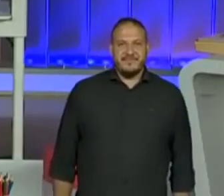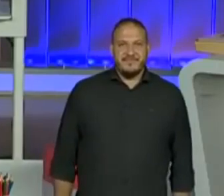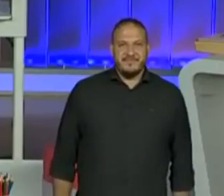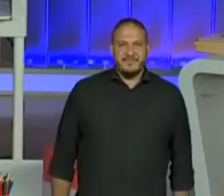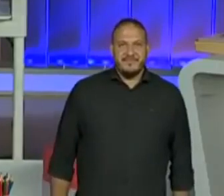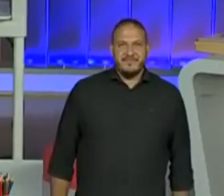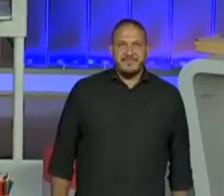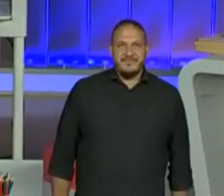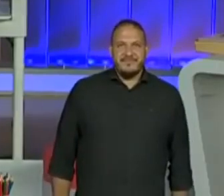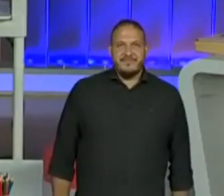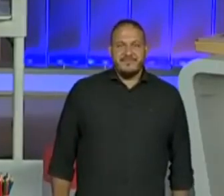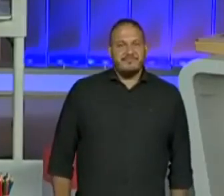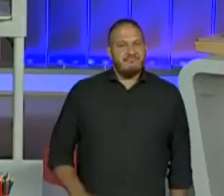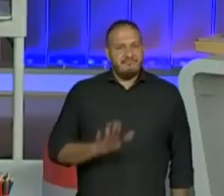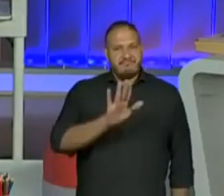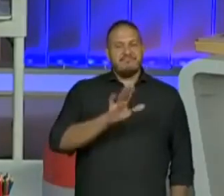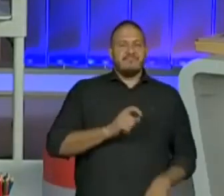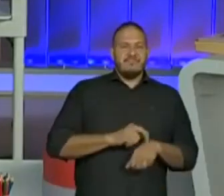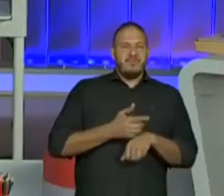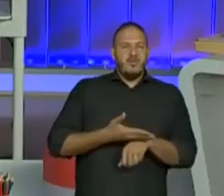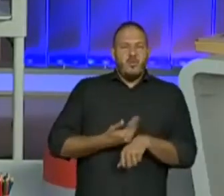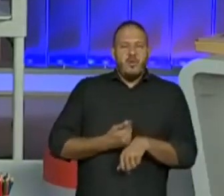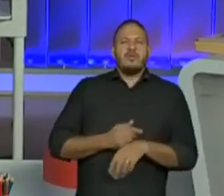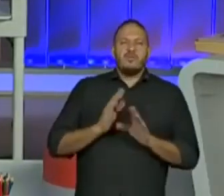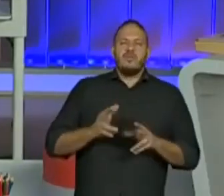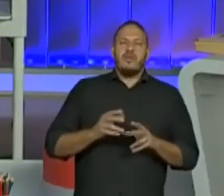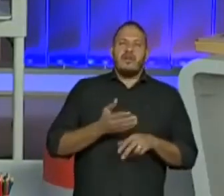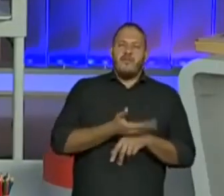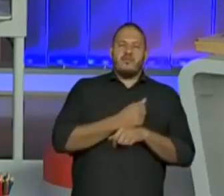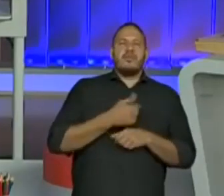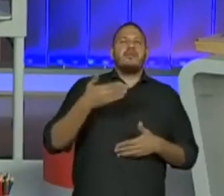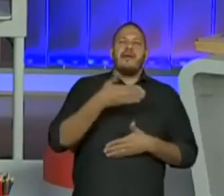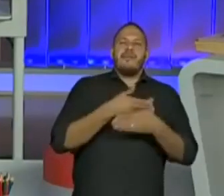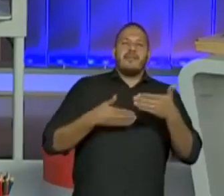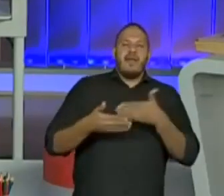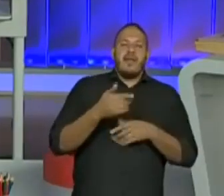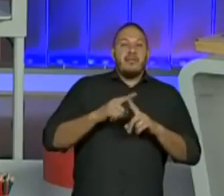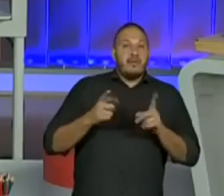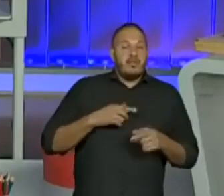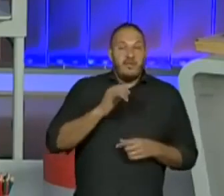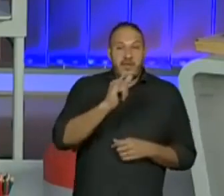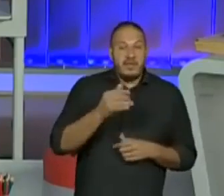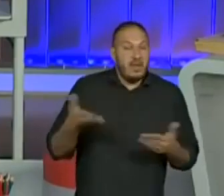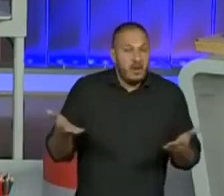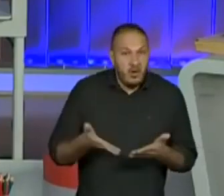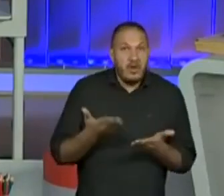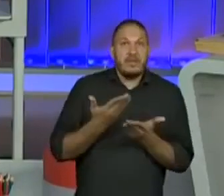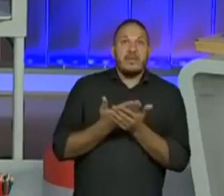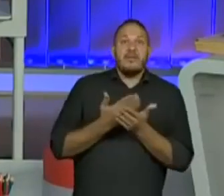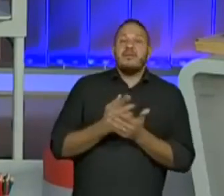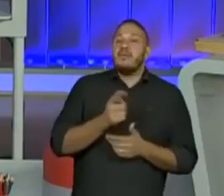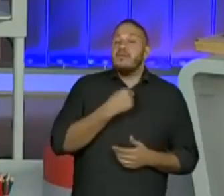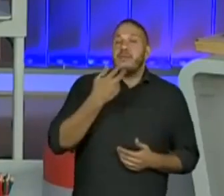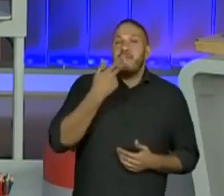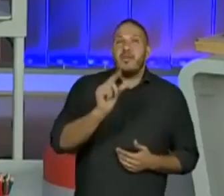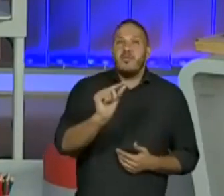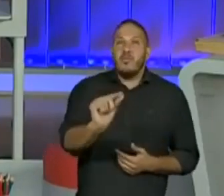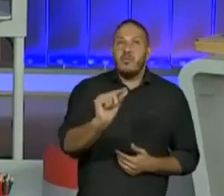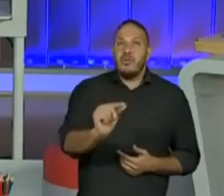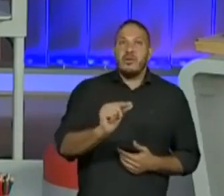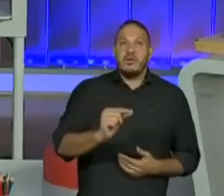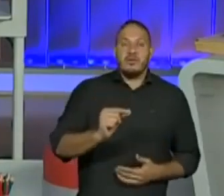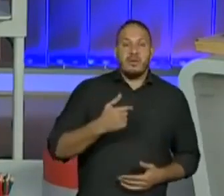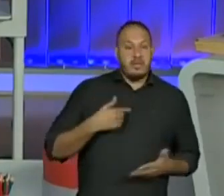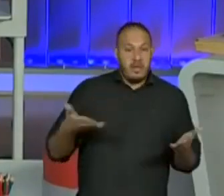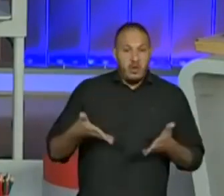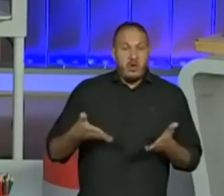Pronto. Antes, eu já voltei à tela, só que é o seguinte. Eu disse que agora, nessa aula, nós vamos falar um pouquinho da vida,